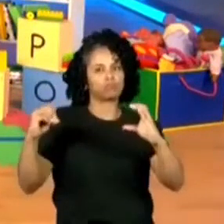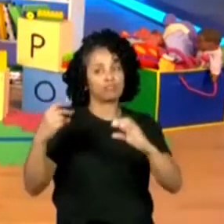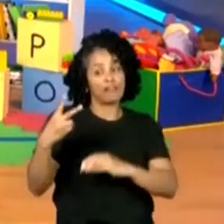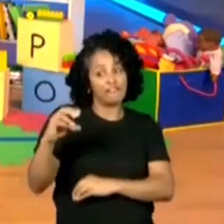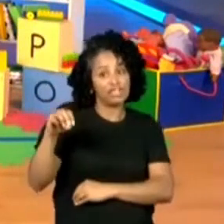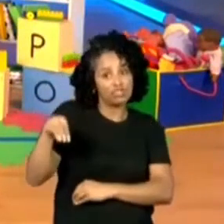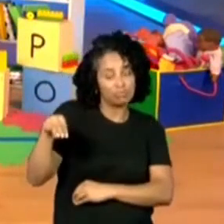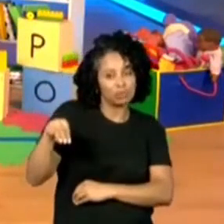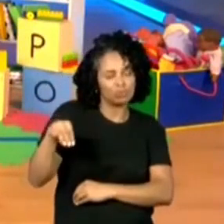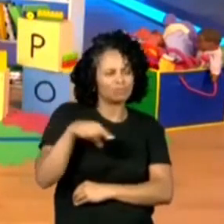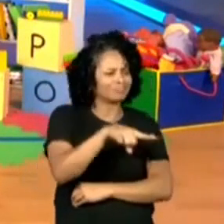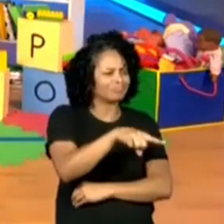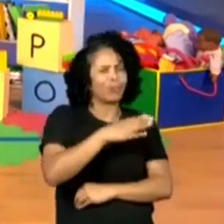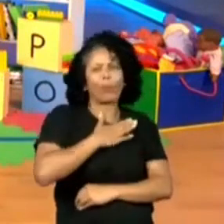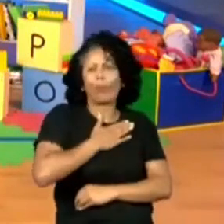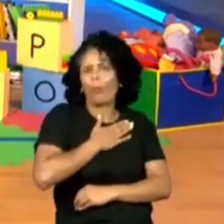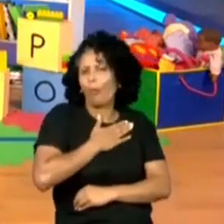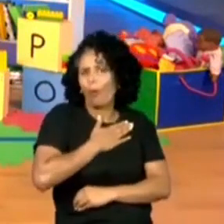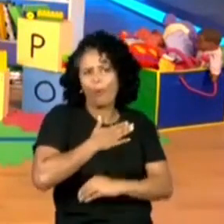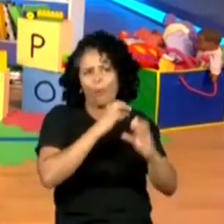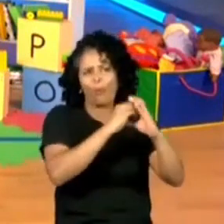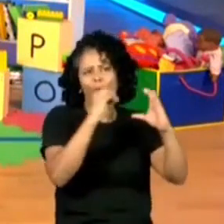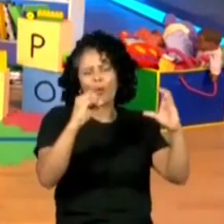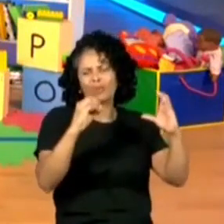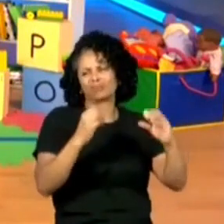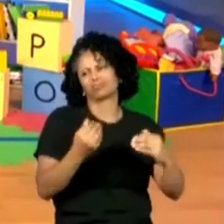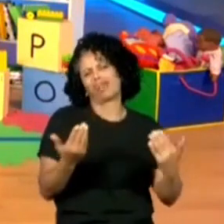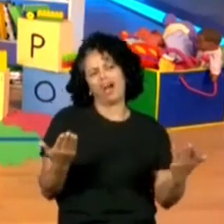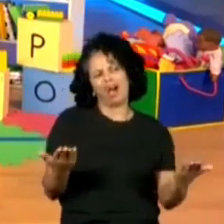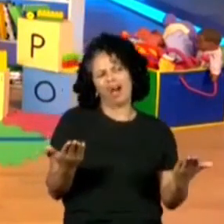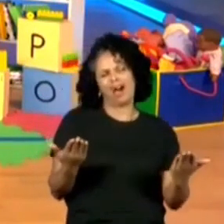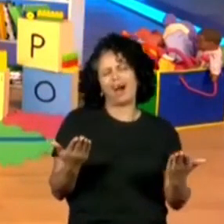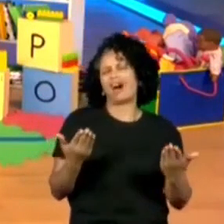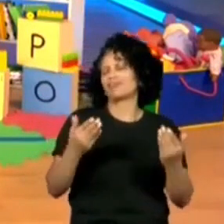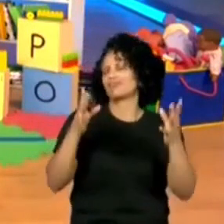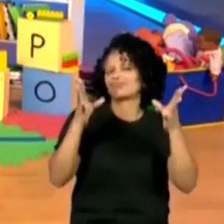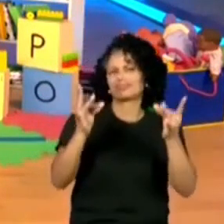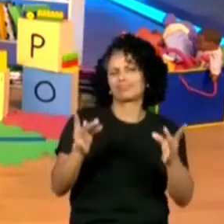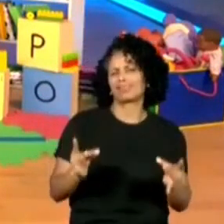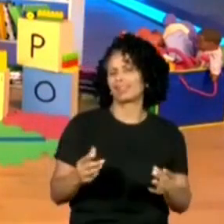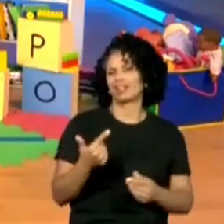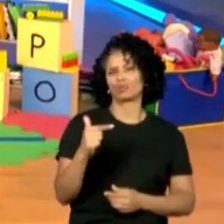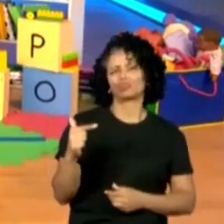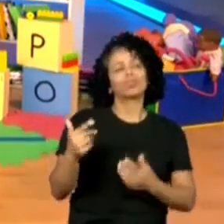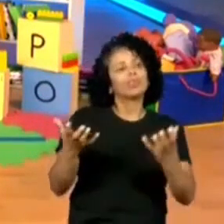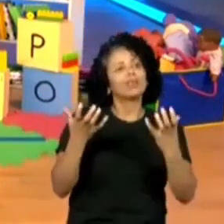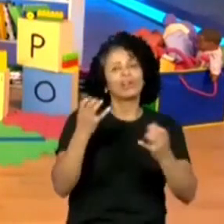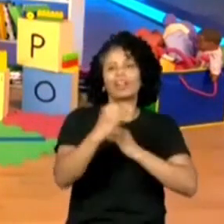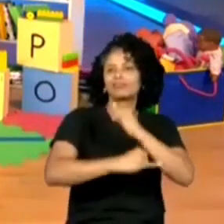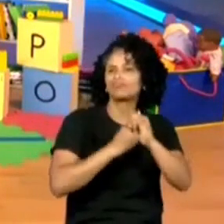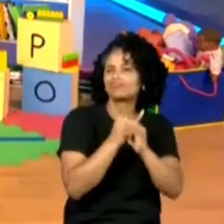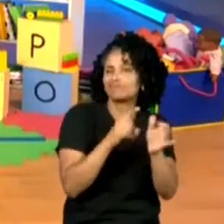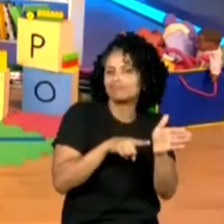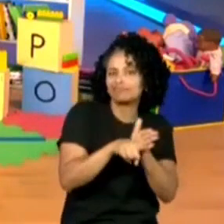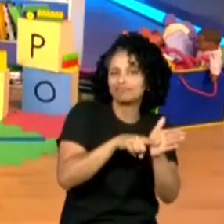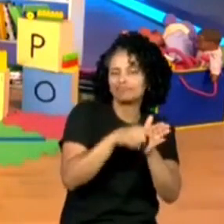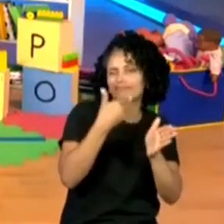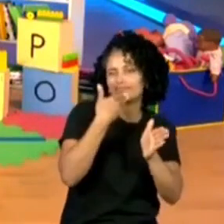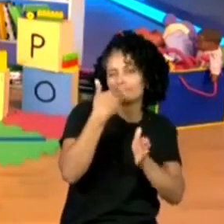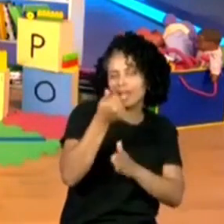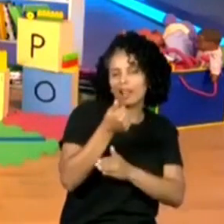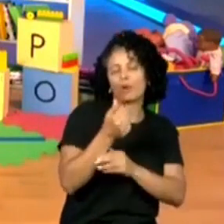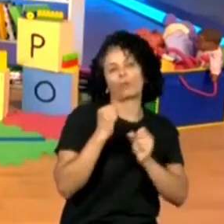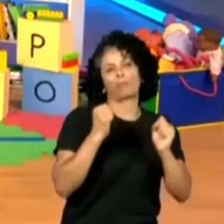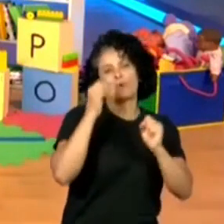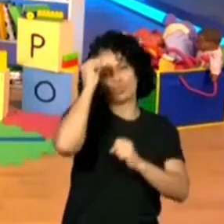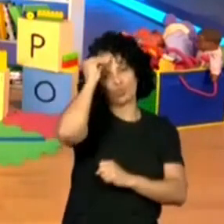gosta muito. Aí, ele fala, não, então eu vou me aprofundar um pouco mais nesse assunto para entender um pouquinho melhor. E aí, ele pode fazer as pesquisas por